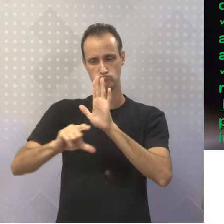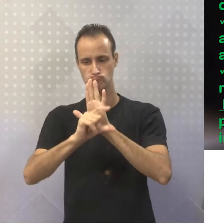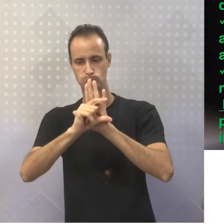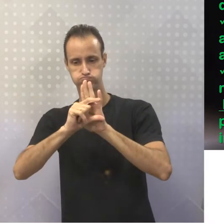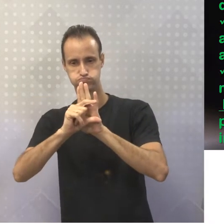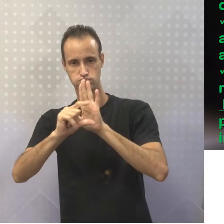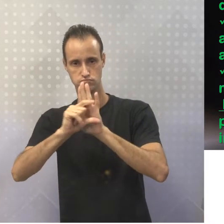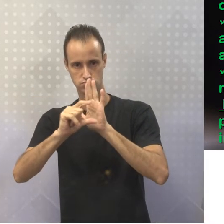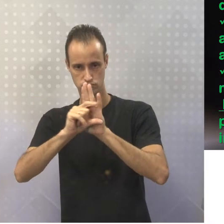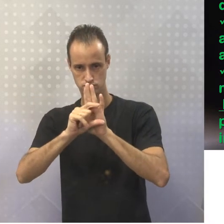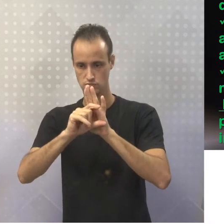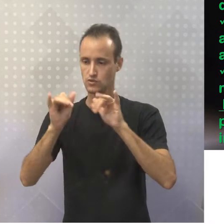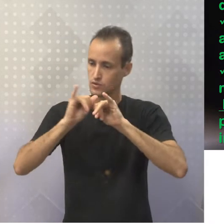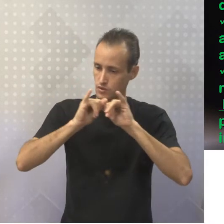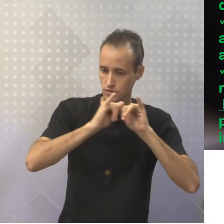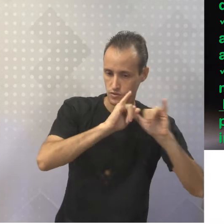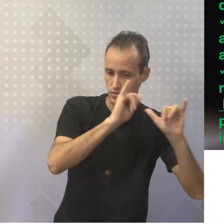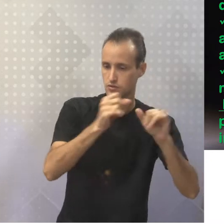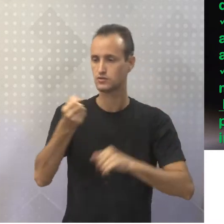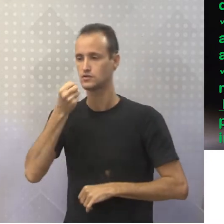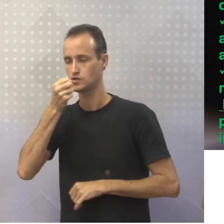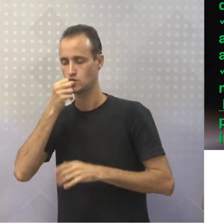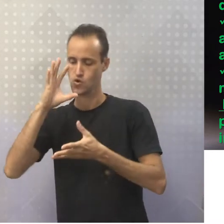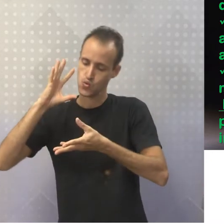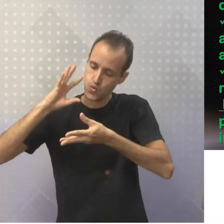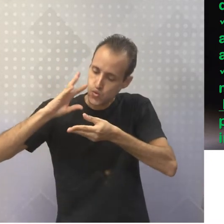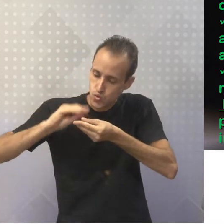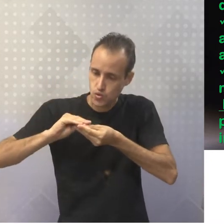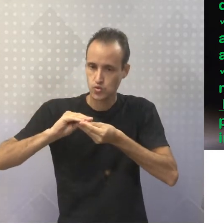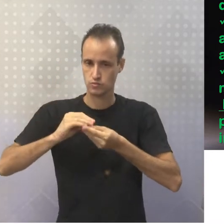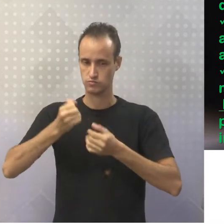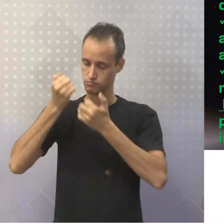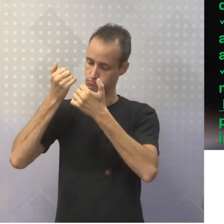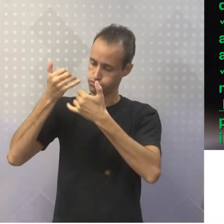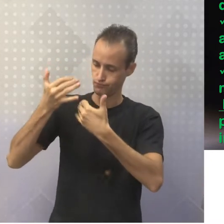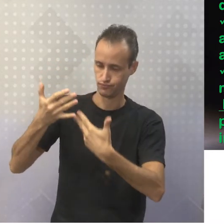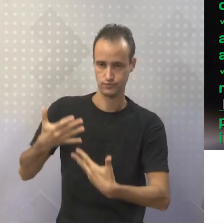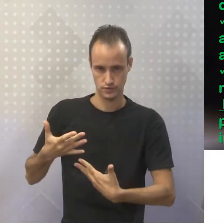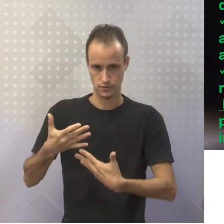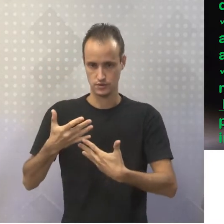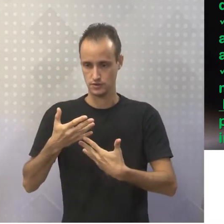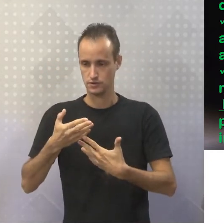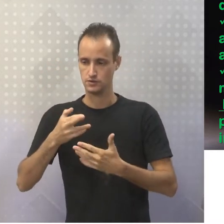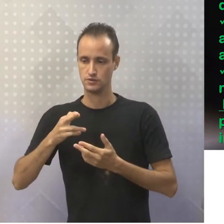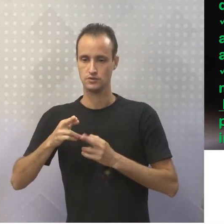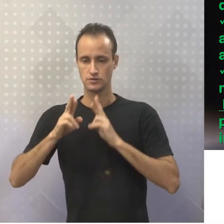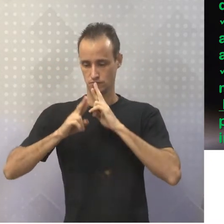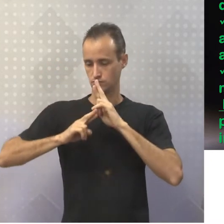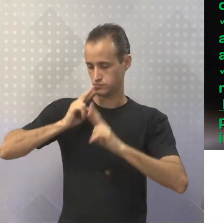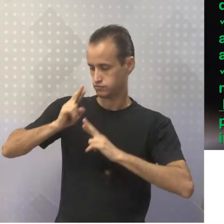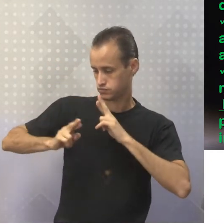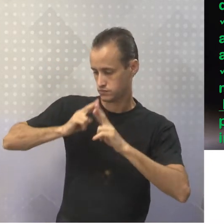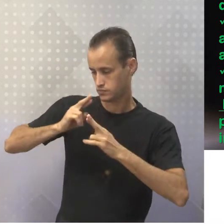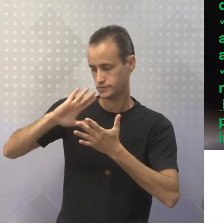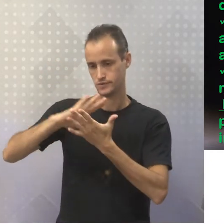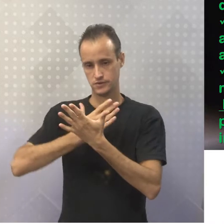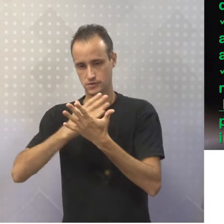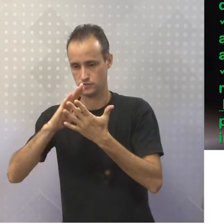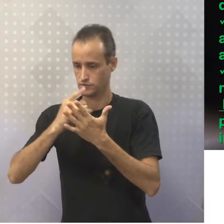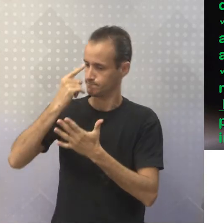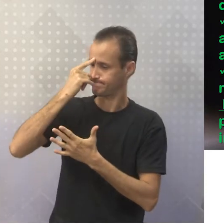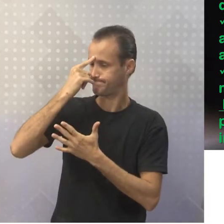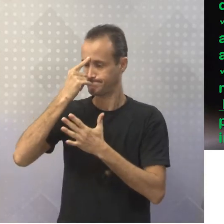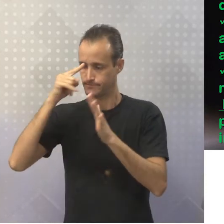notícias e reportagens. É um resumo do relato e responde a todas ou algumas perguntas, algumas dessas